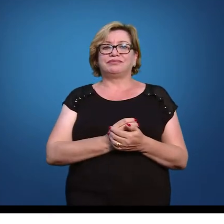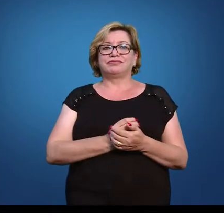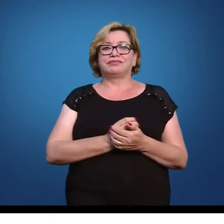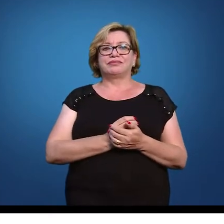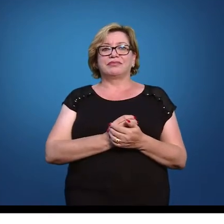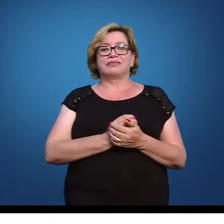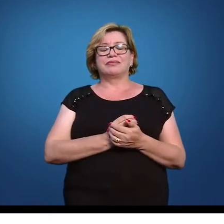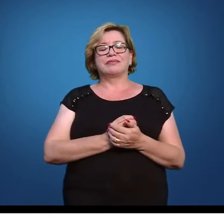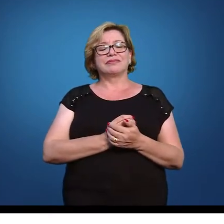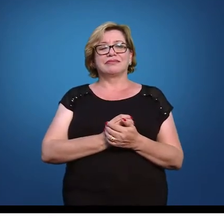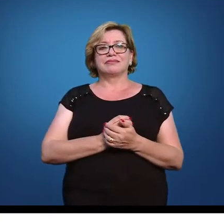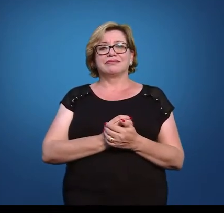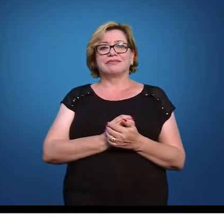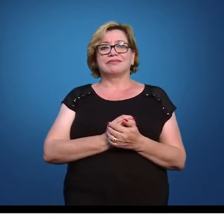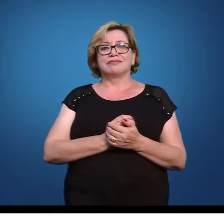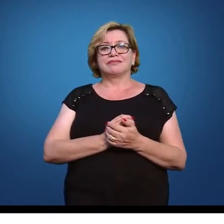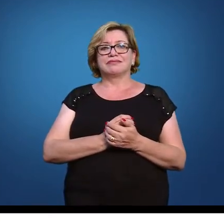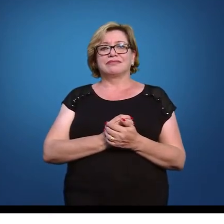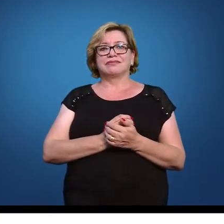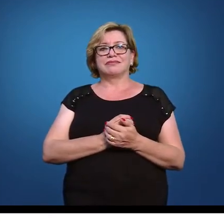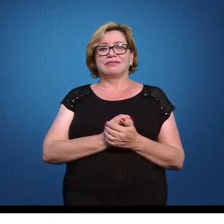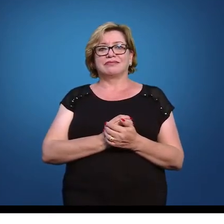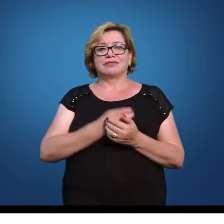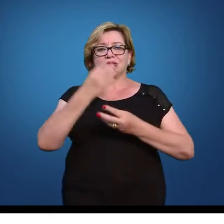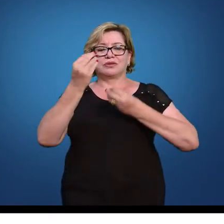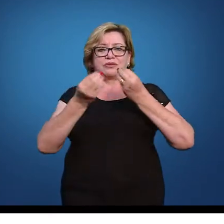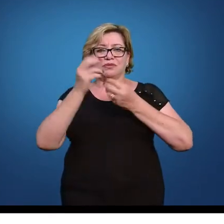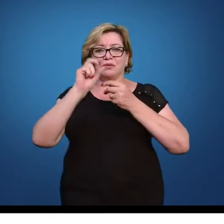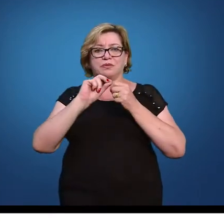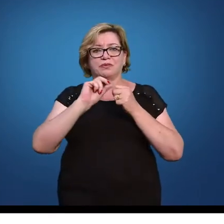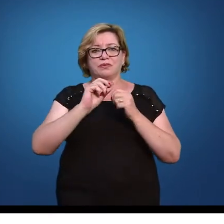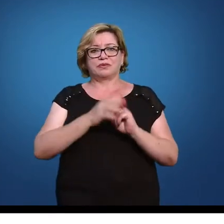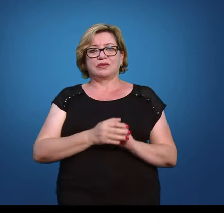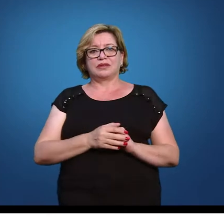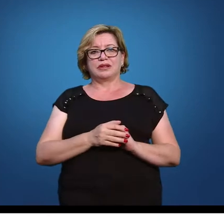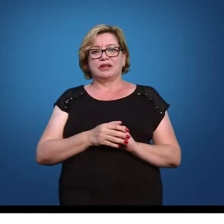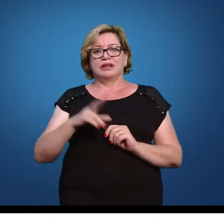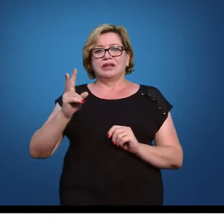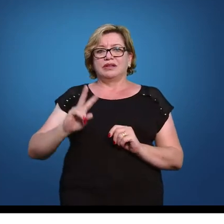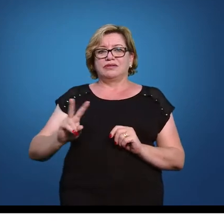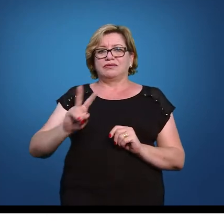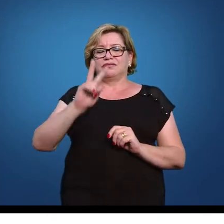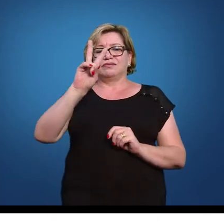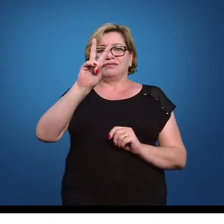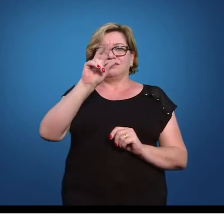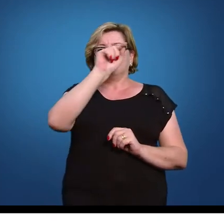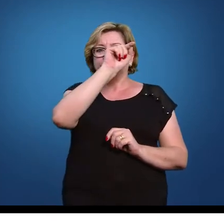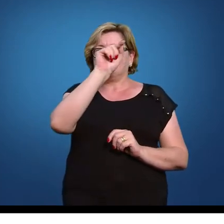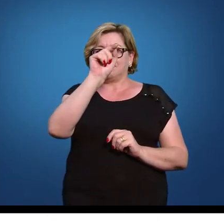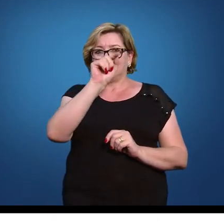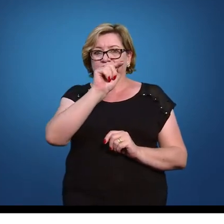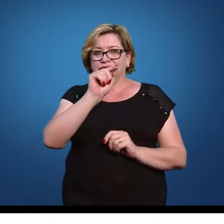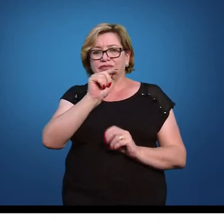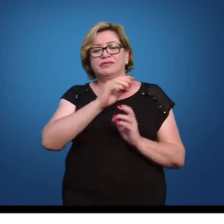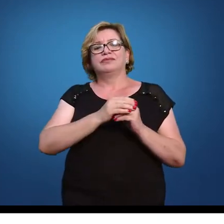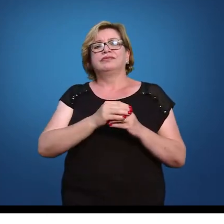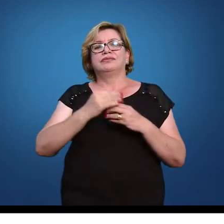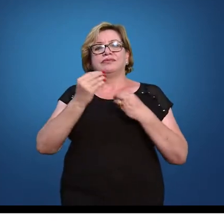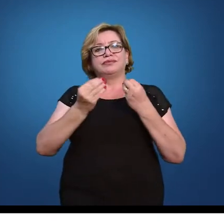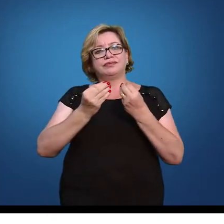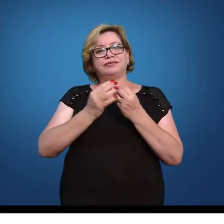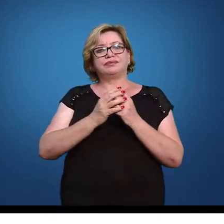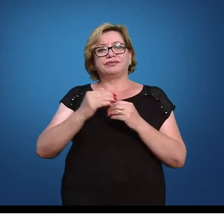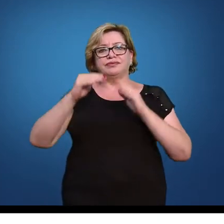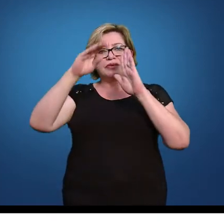Vou pegar o X aqui. A gente usa da seguinte forma. É o valor da variável que você quer padronizar